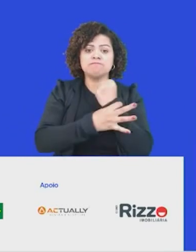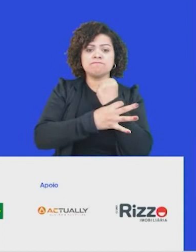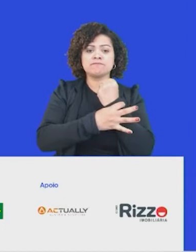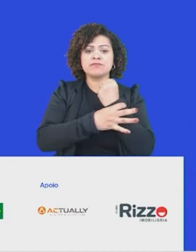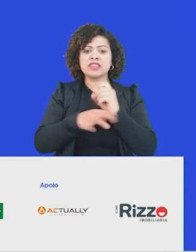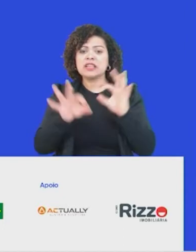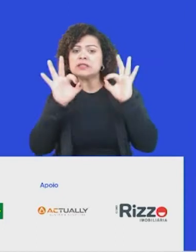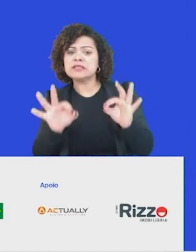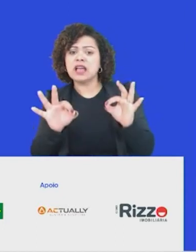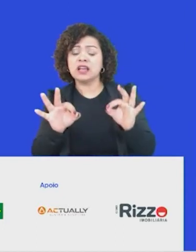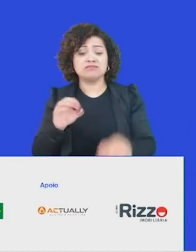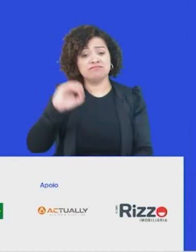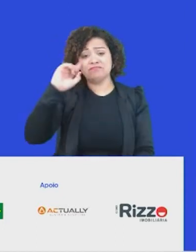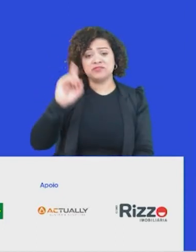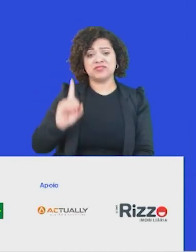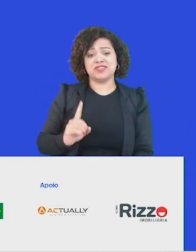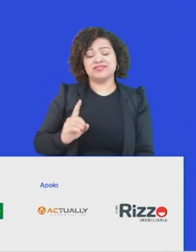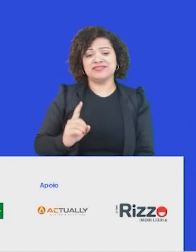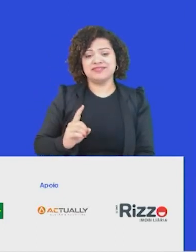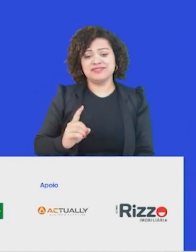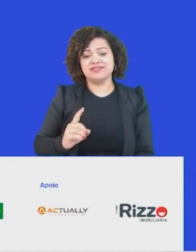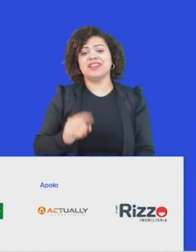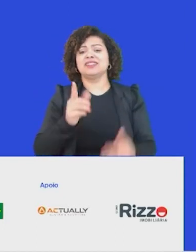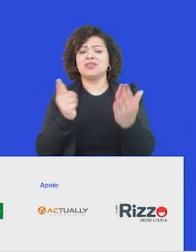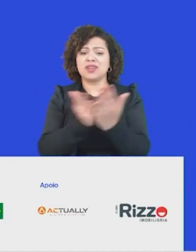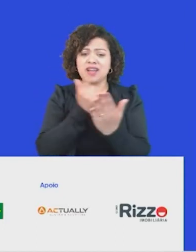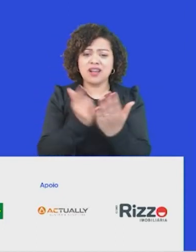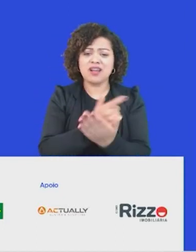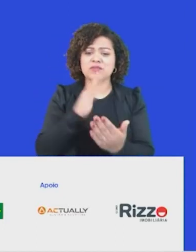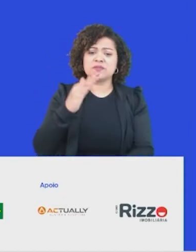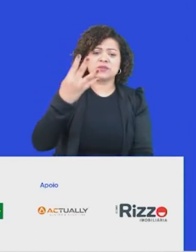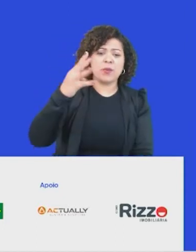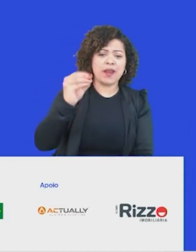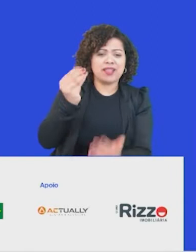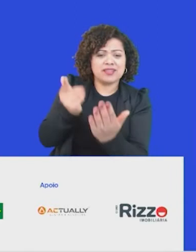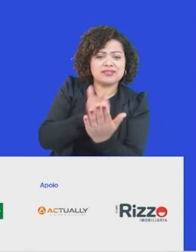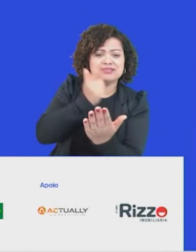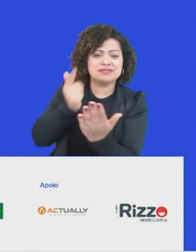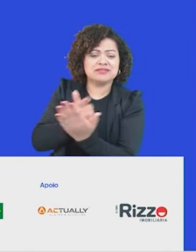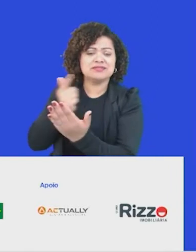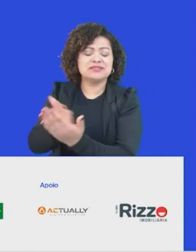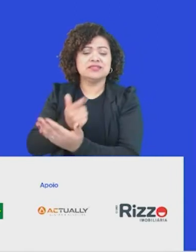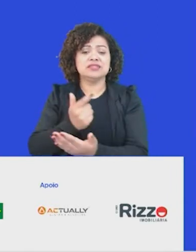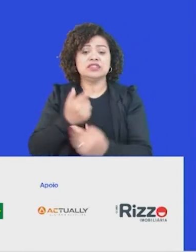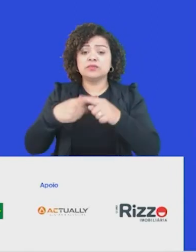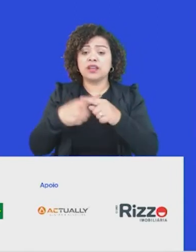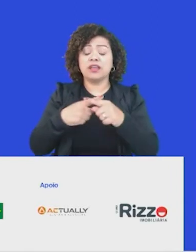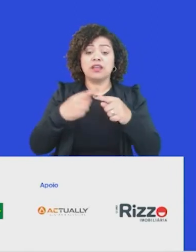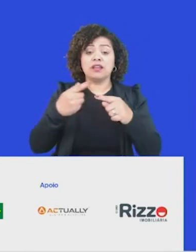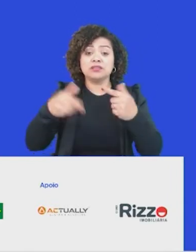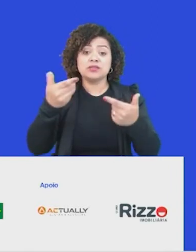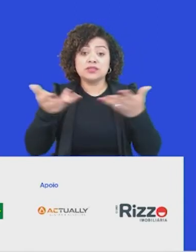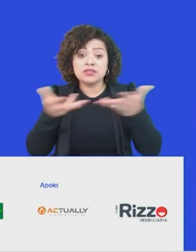trouxe só um slide, mas tem umas 40, 50 páginas, quem quiser consultar. E é muito interessante, porque várias das dinâmicas que a gente está